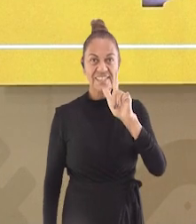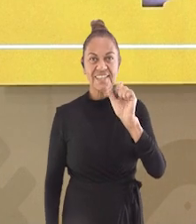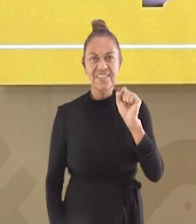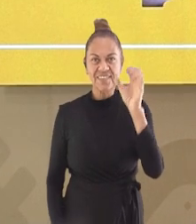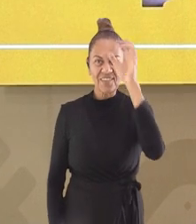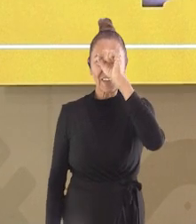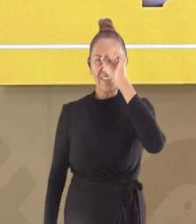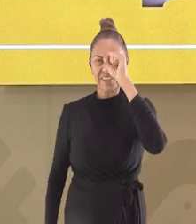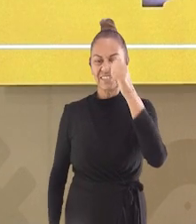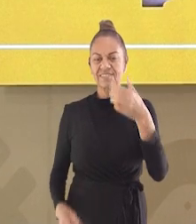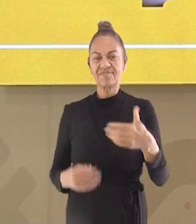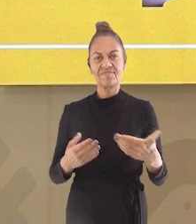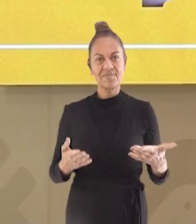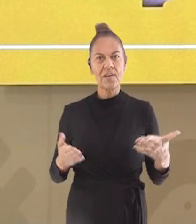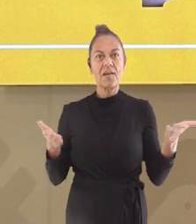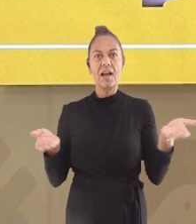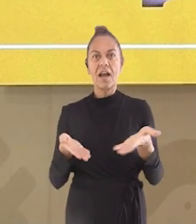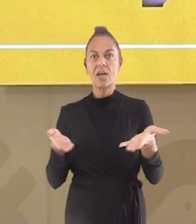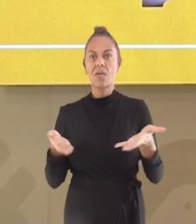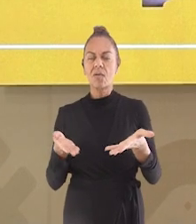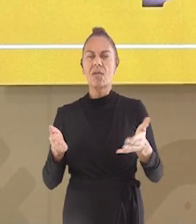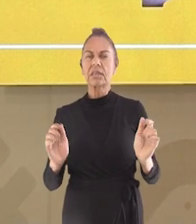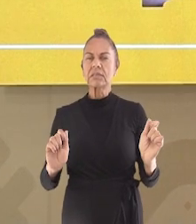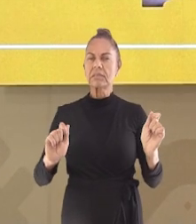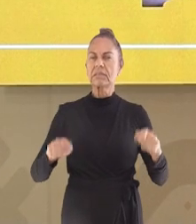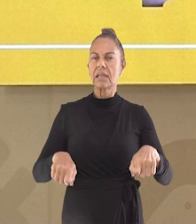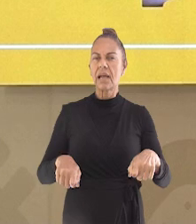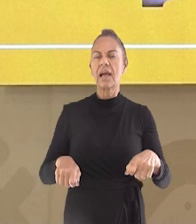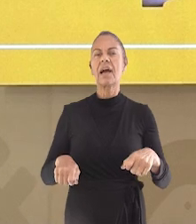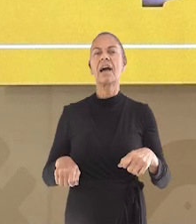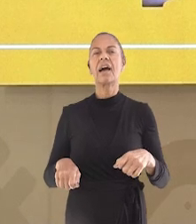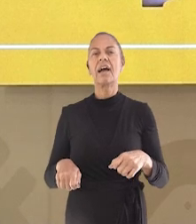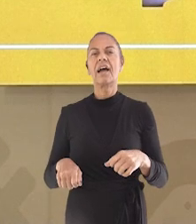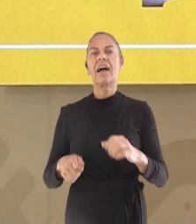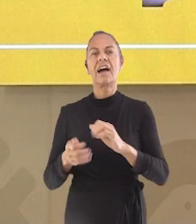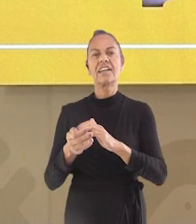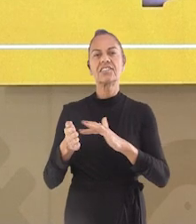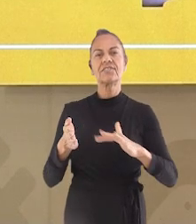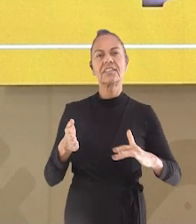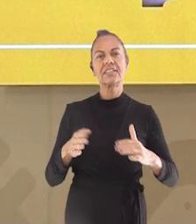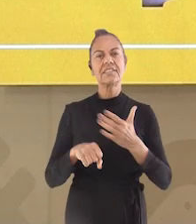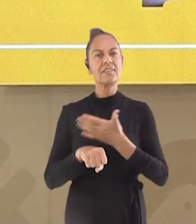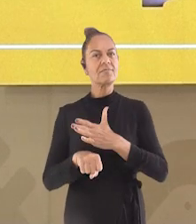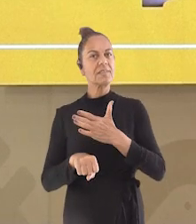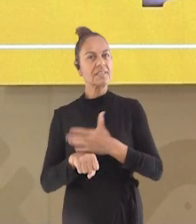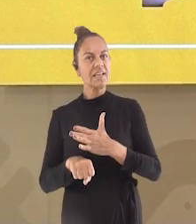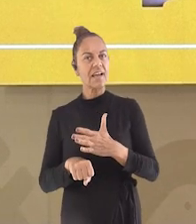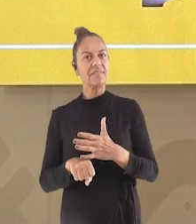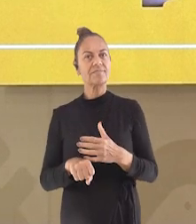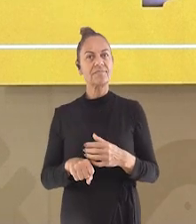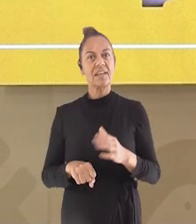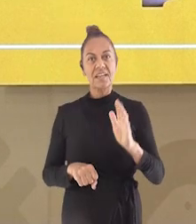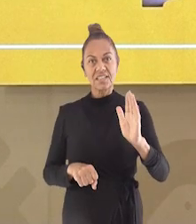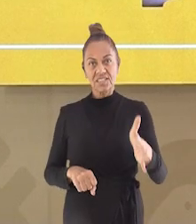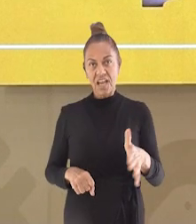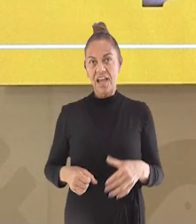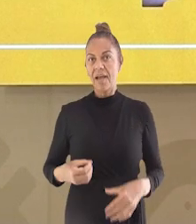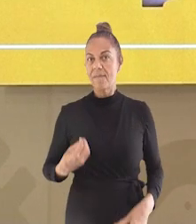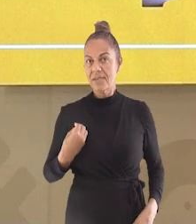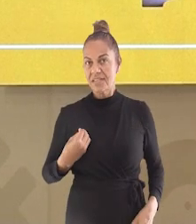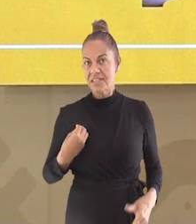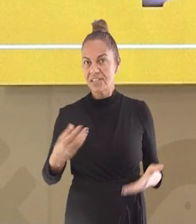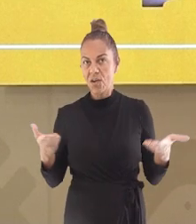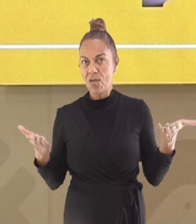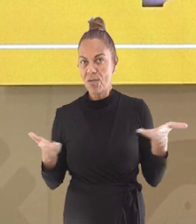E aí, conseguiu aprender um pouco sobre os verbos imperativos afirmativos? Então, agora você já pode